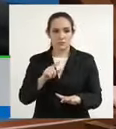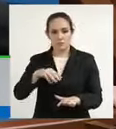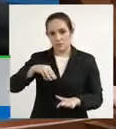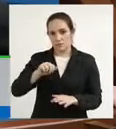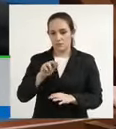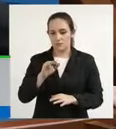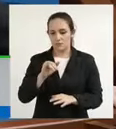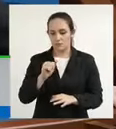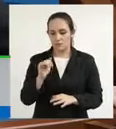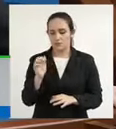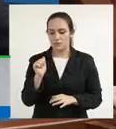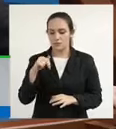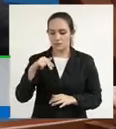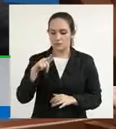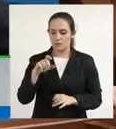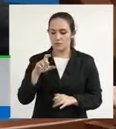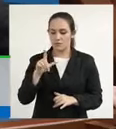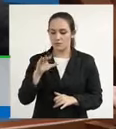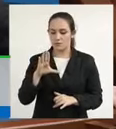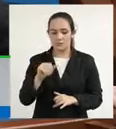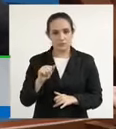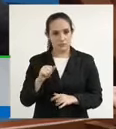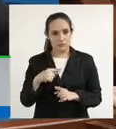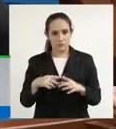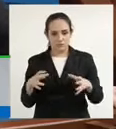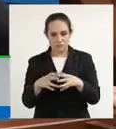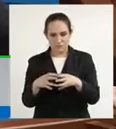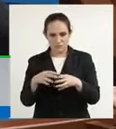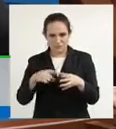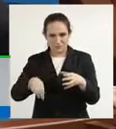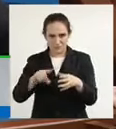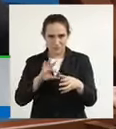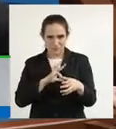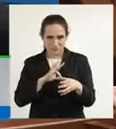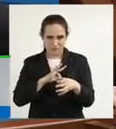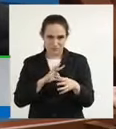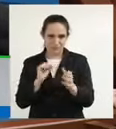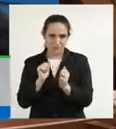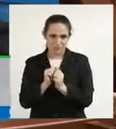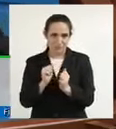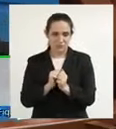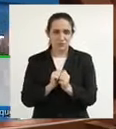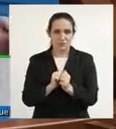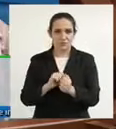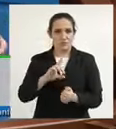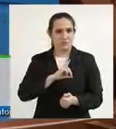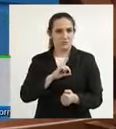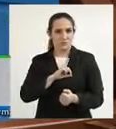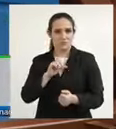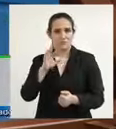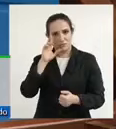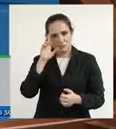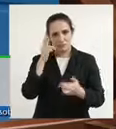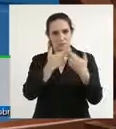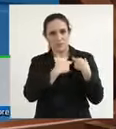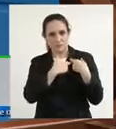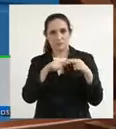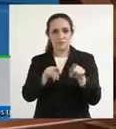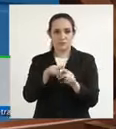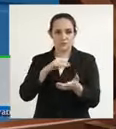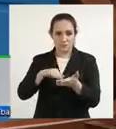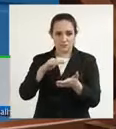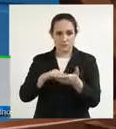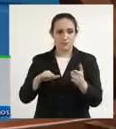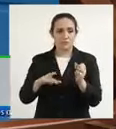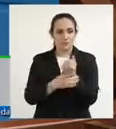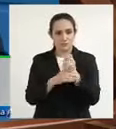Fontanari. Por quê? Porque elas criaram um projeto junto com o delegado-geral e também ao secretário para